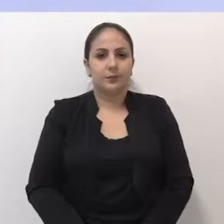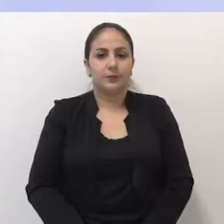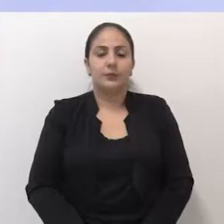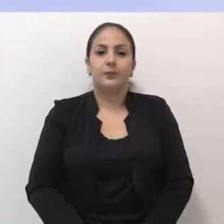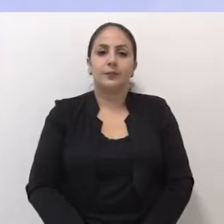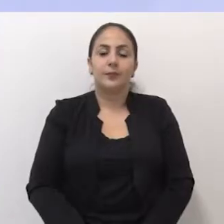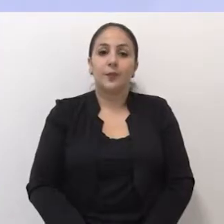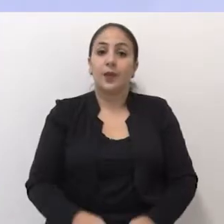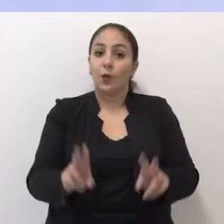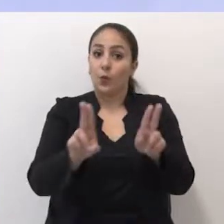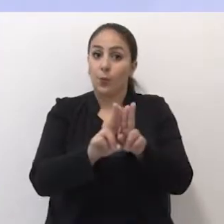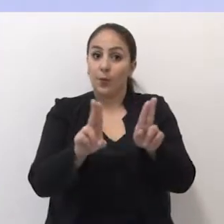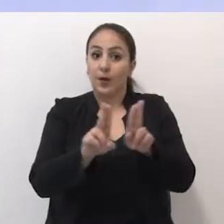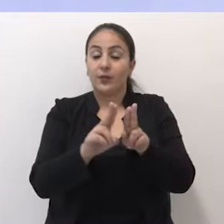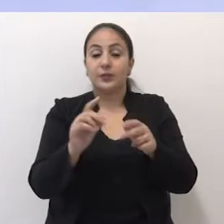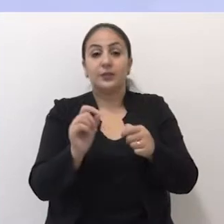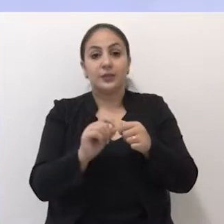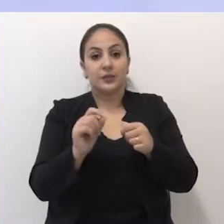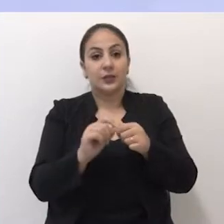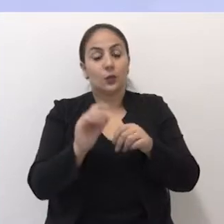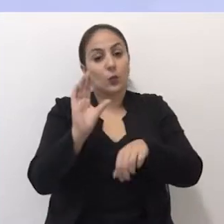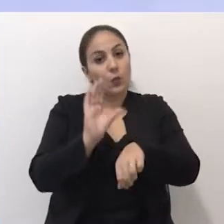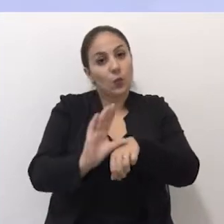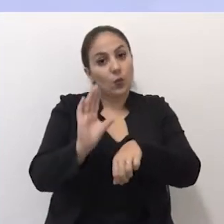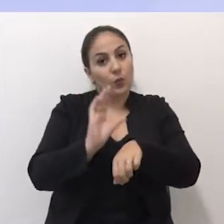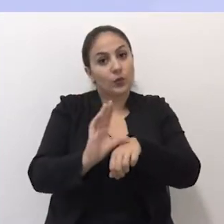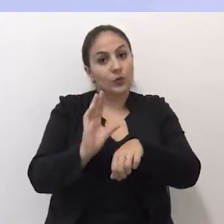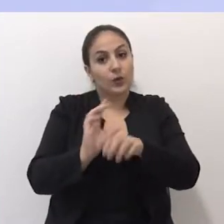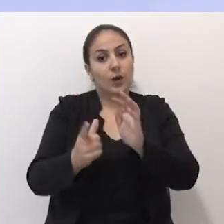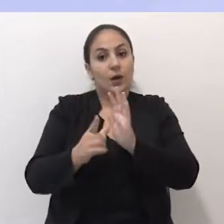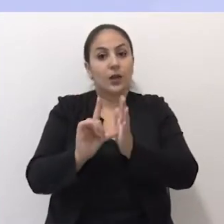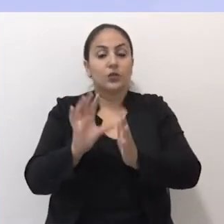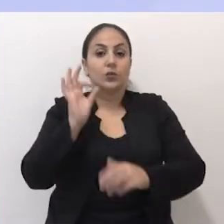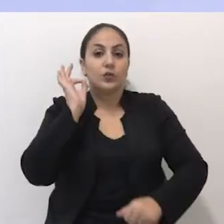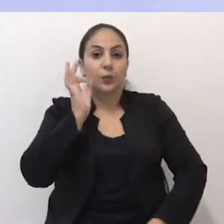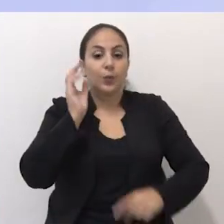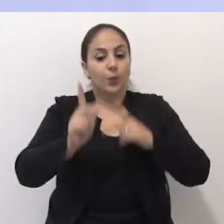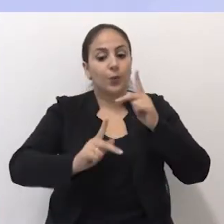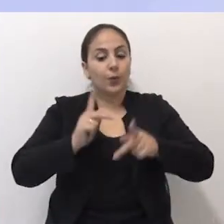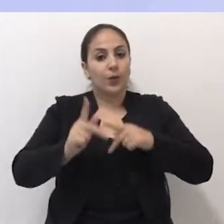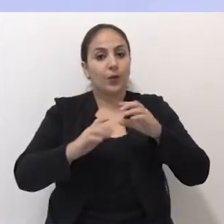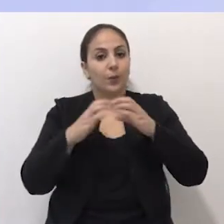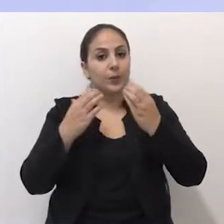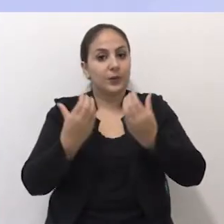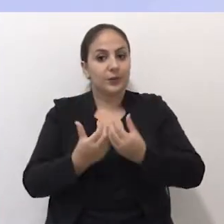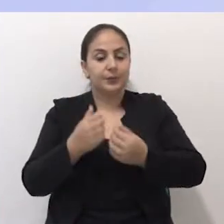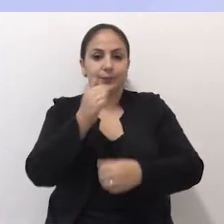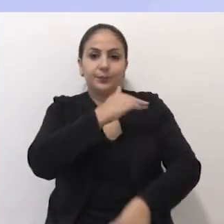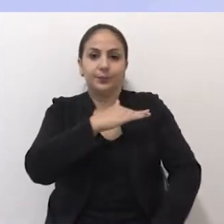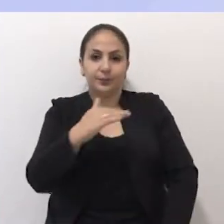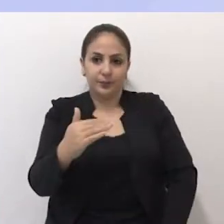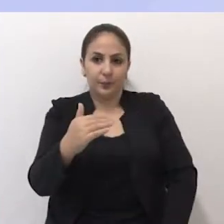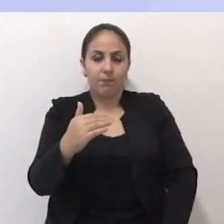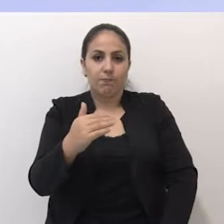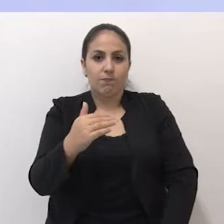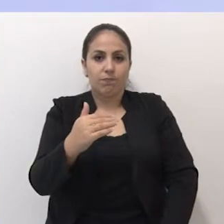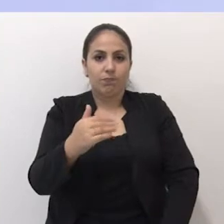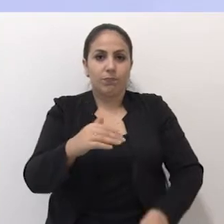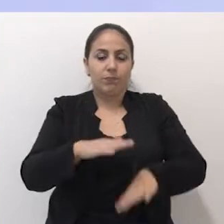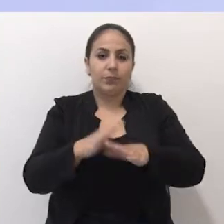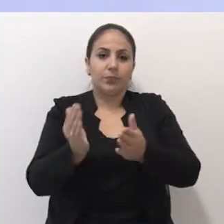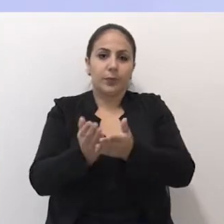A UPF está oferecendo um cursinho pré-vestibular popular e comunitário para alunos em situação de